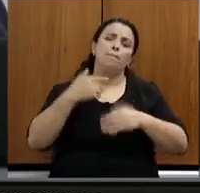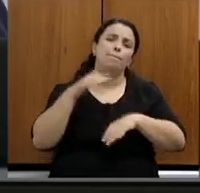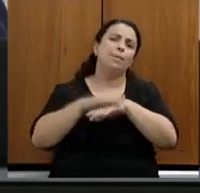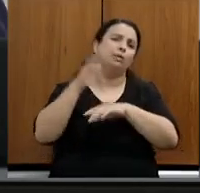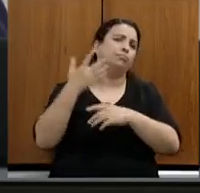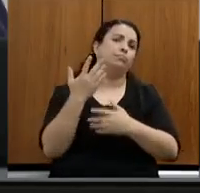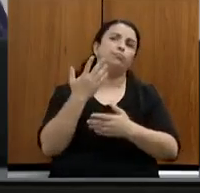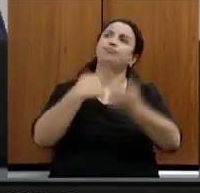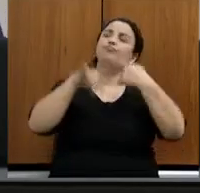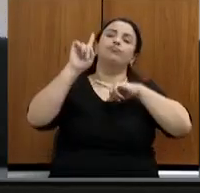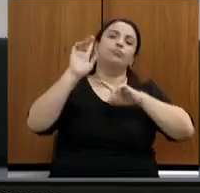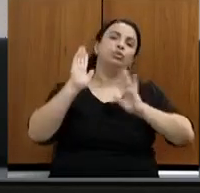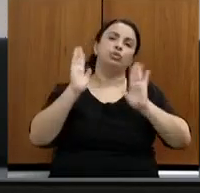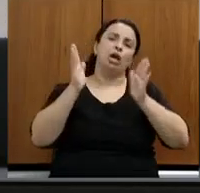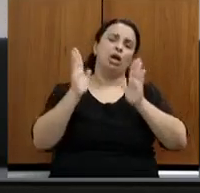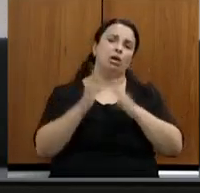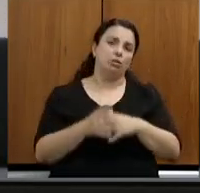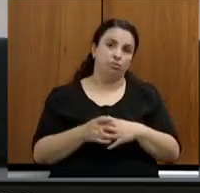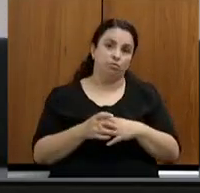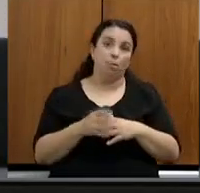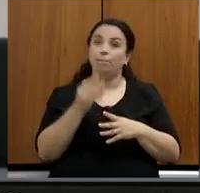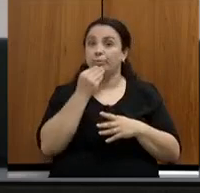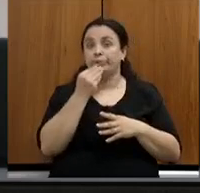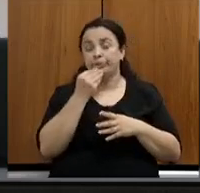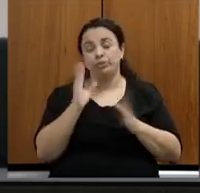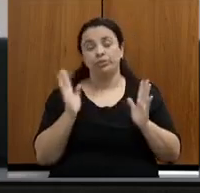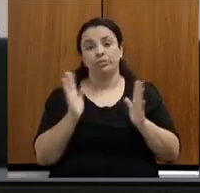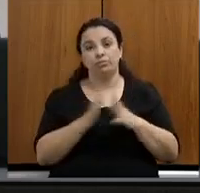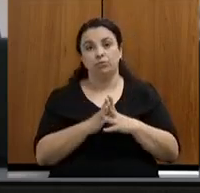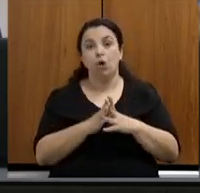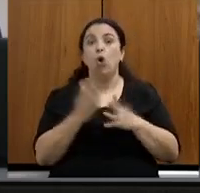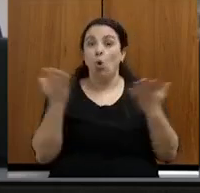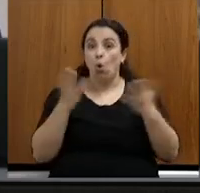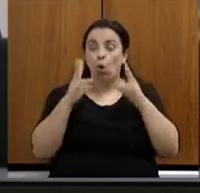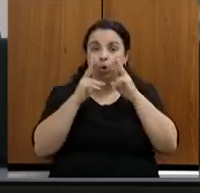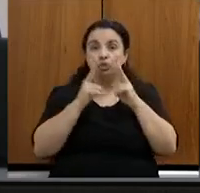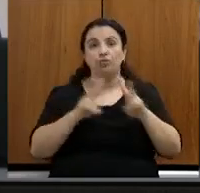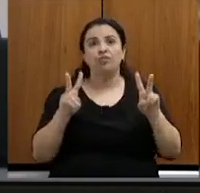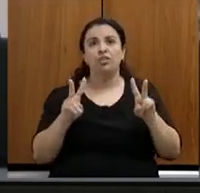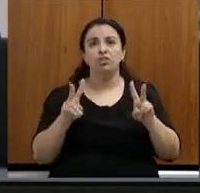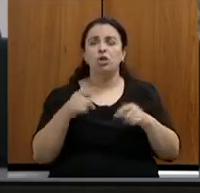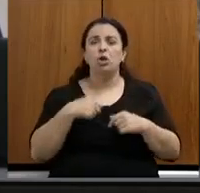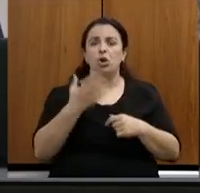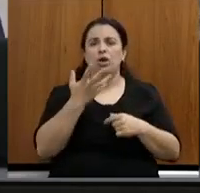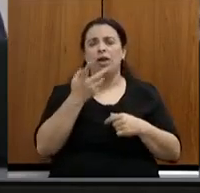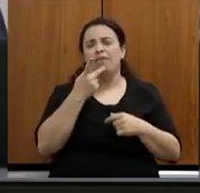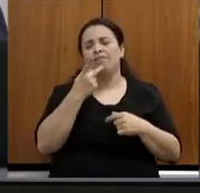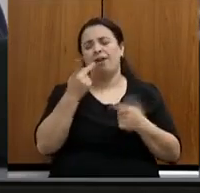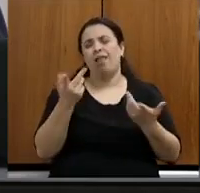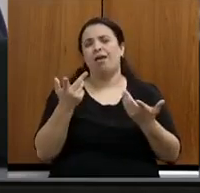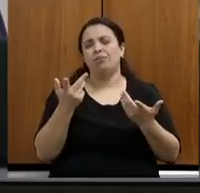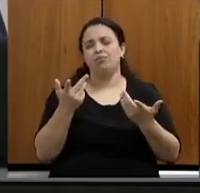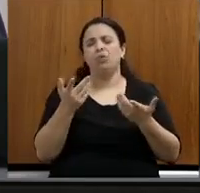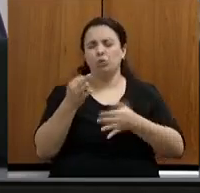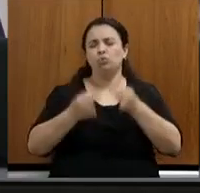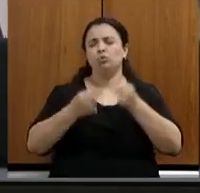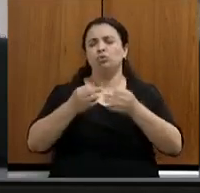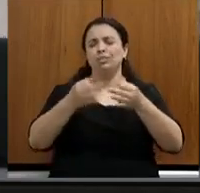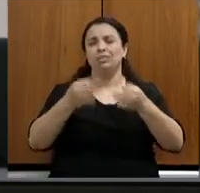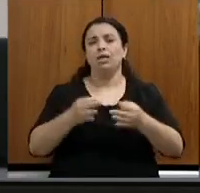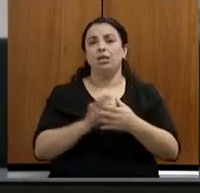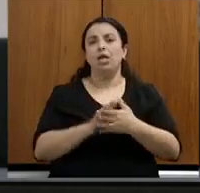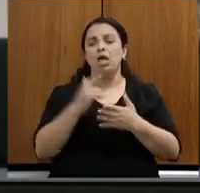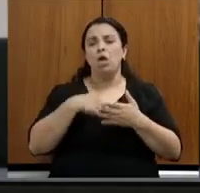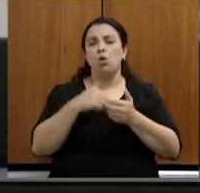hoje, e aí eu quero fazer justiça aqui, eu posso te falar, deputada Beatriz Serqueira, eu tenho acompanhado as